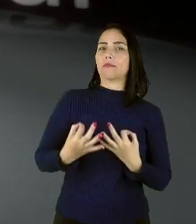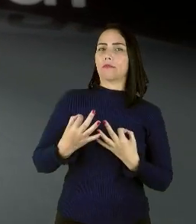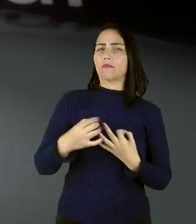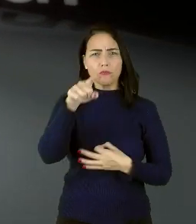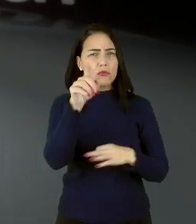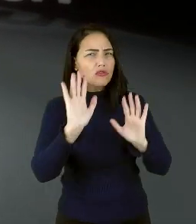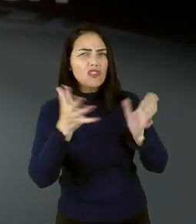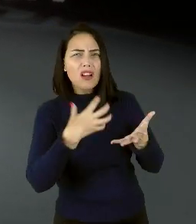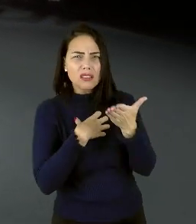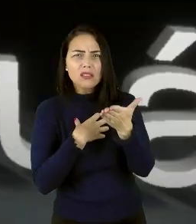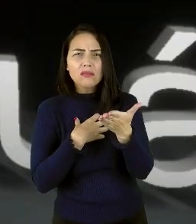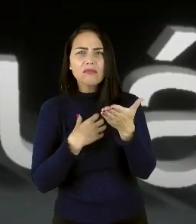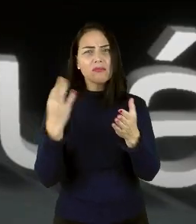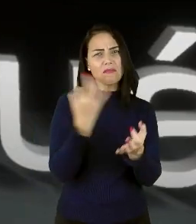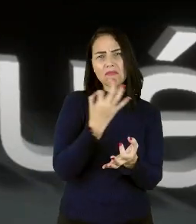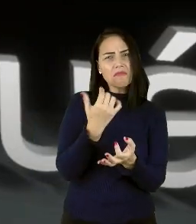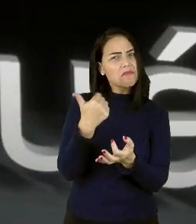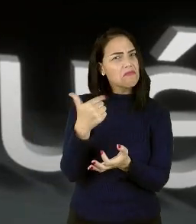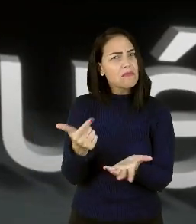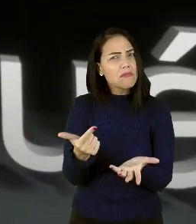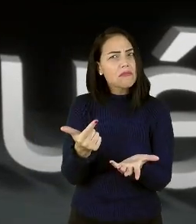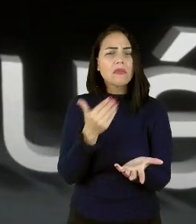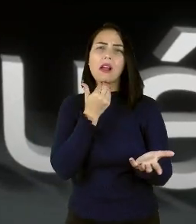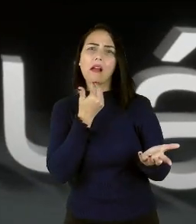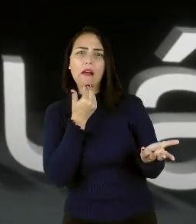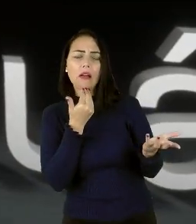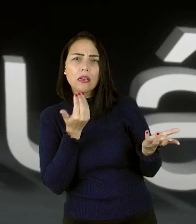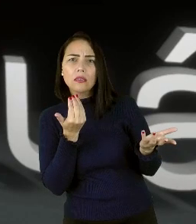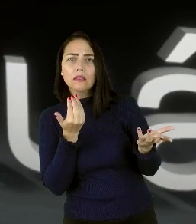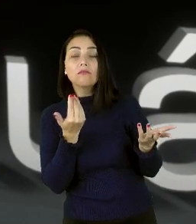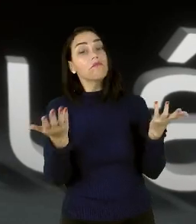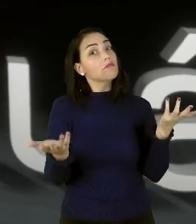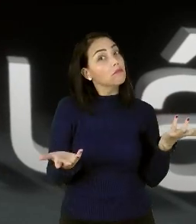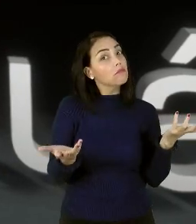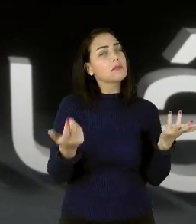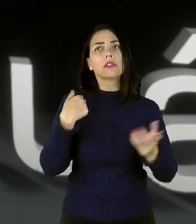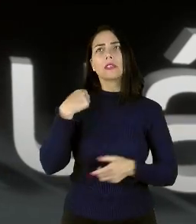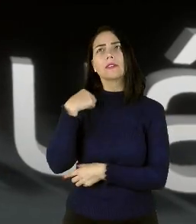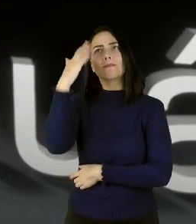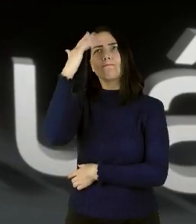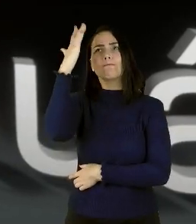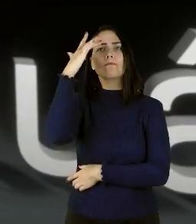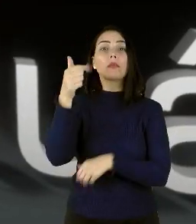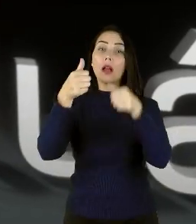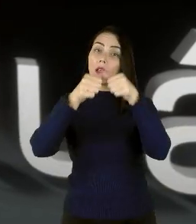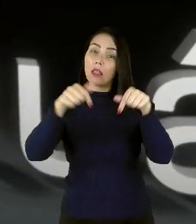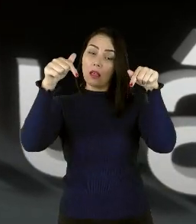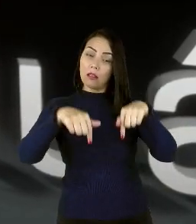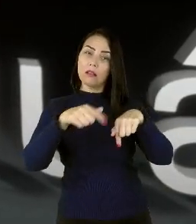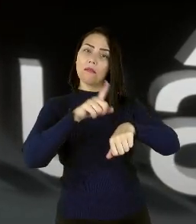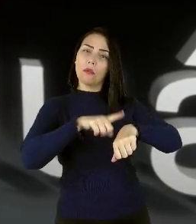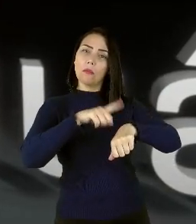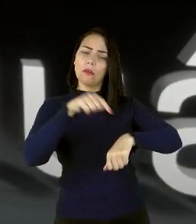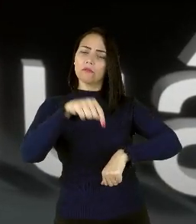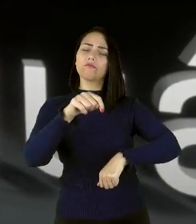assim, imperfeito? Uma das minhas reflexões foi sobre estar ali, naquele momento no